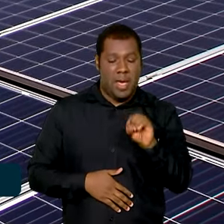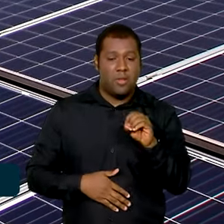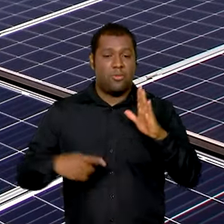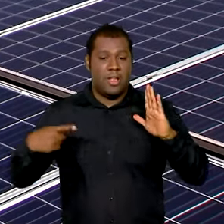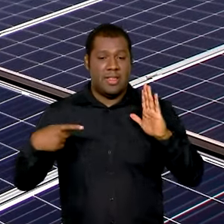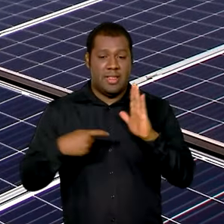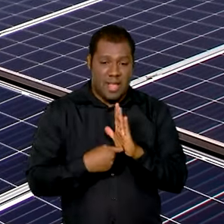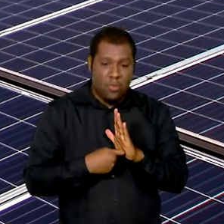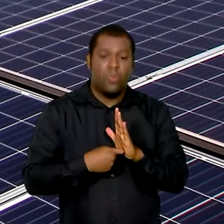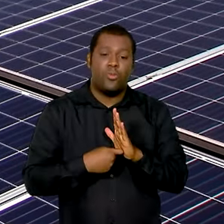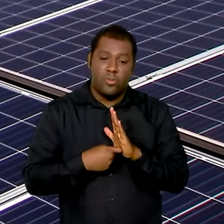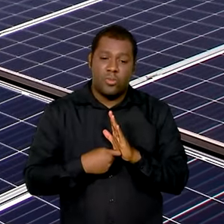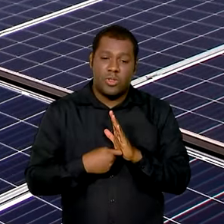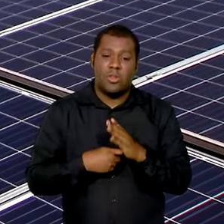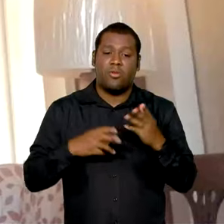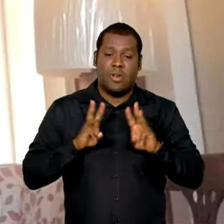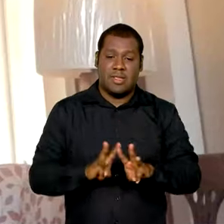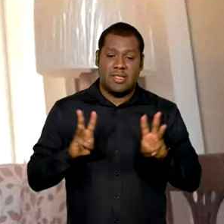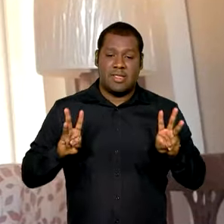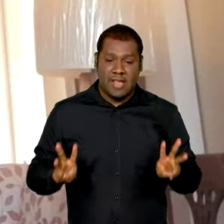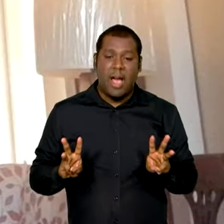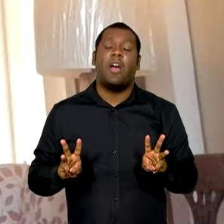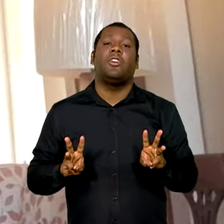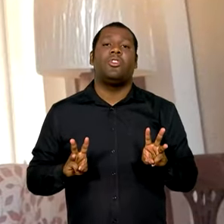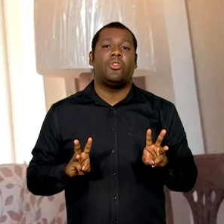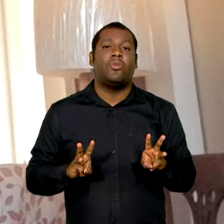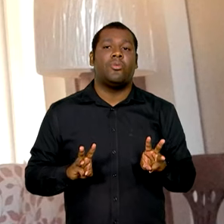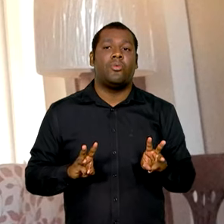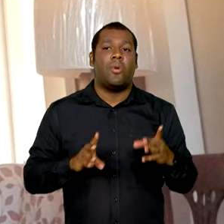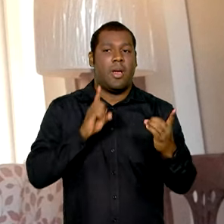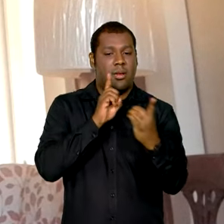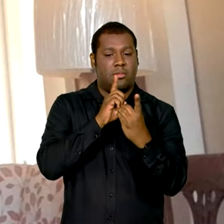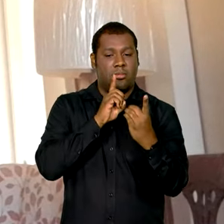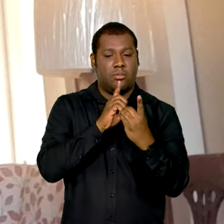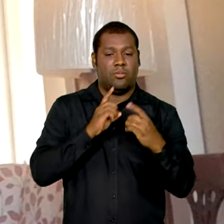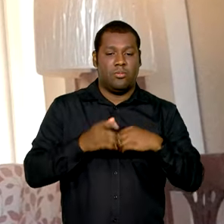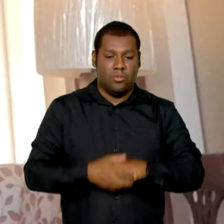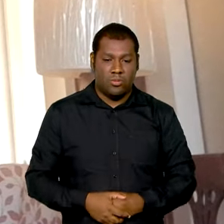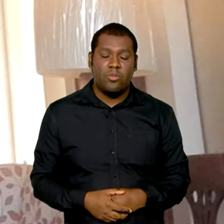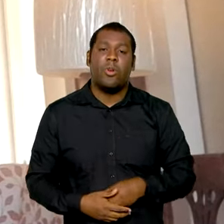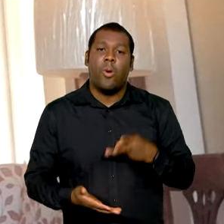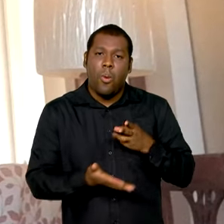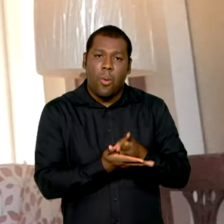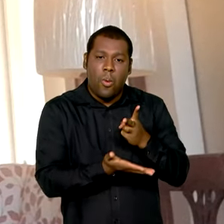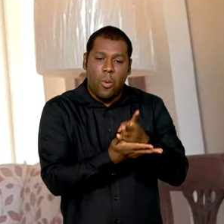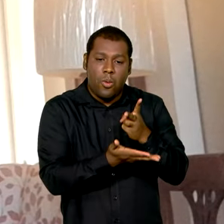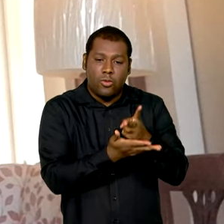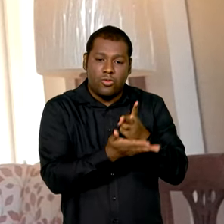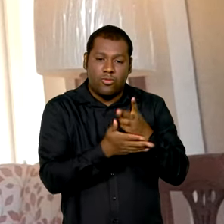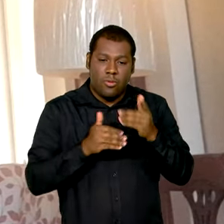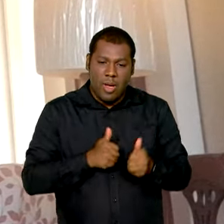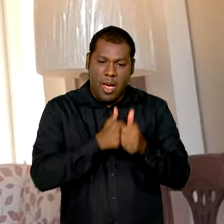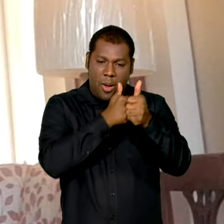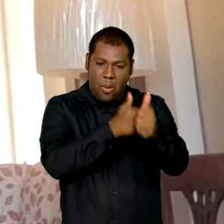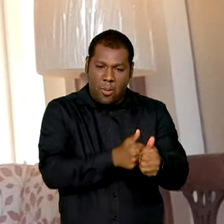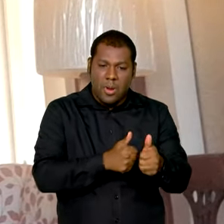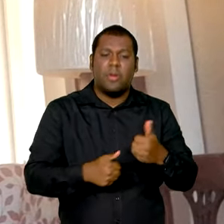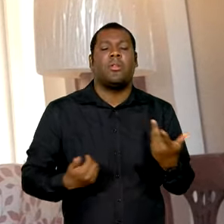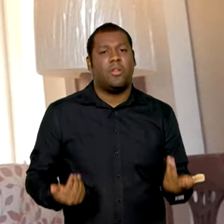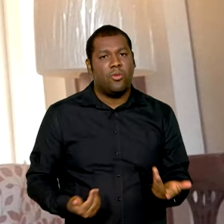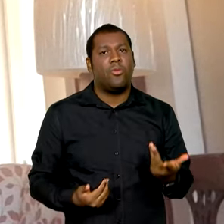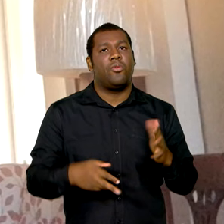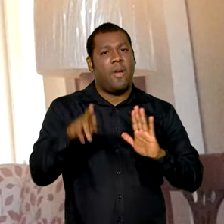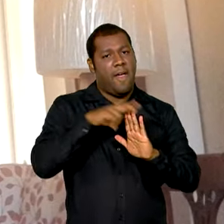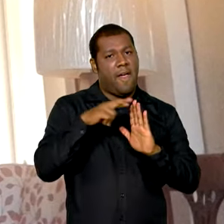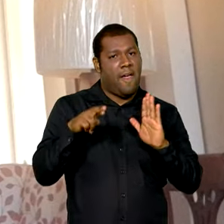atendimento disponíveis no site. Nós vamos continuar acompanhando a implementação dessa regulamentação